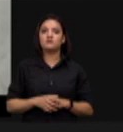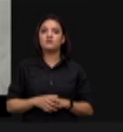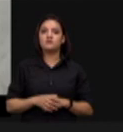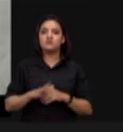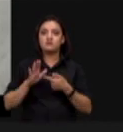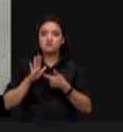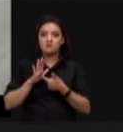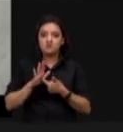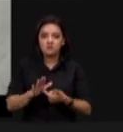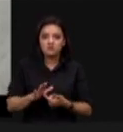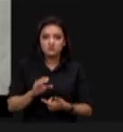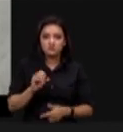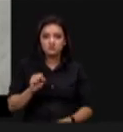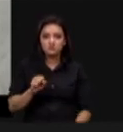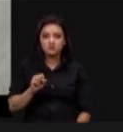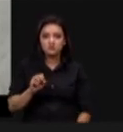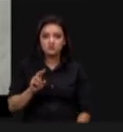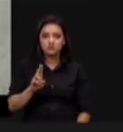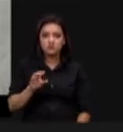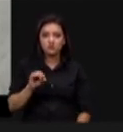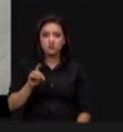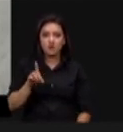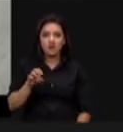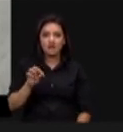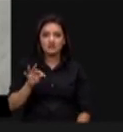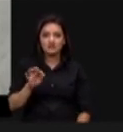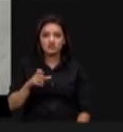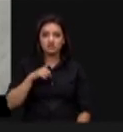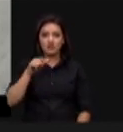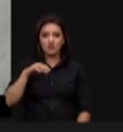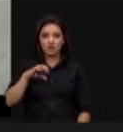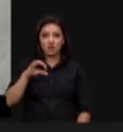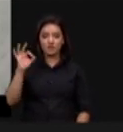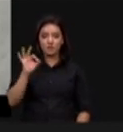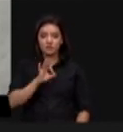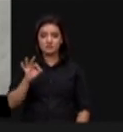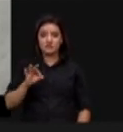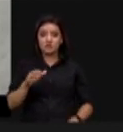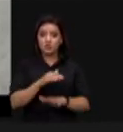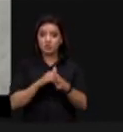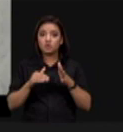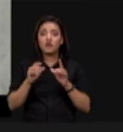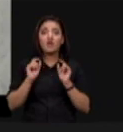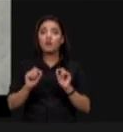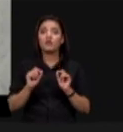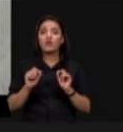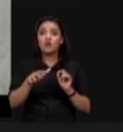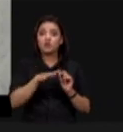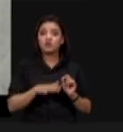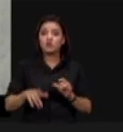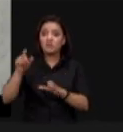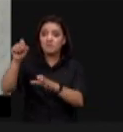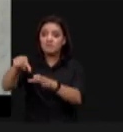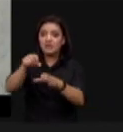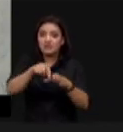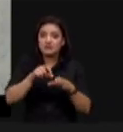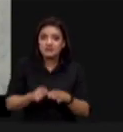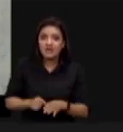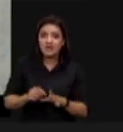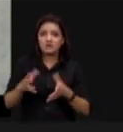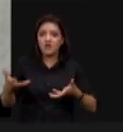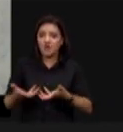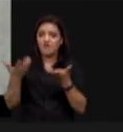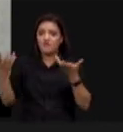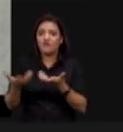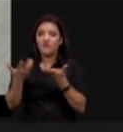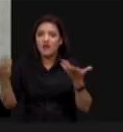sudoeste que tem embaixo, ocupa 9%. O que é 9%? Toda a área plantada de alface a eucalipto,